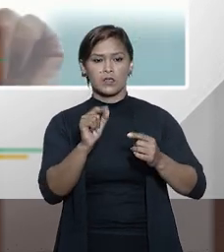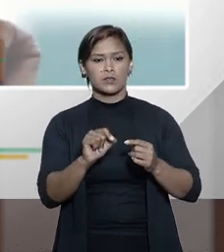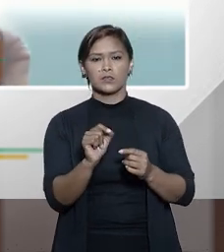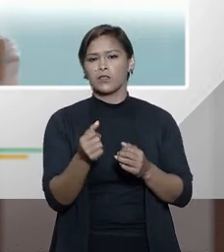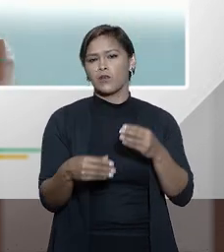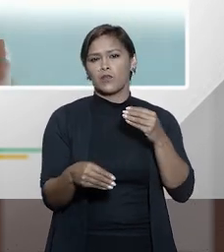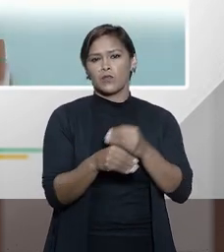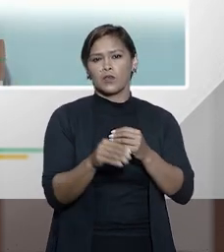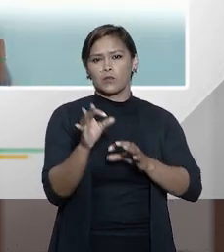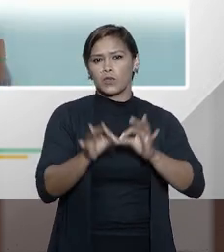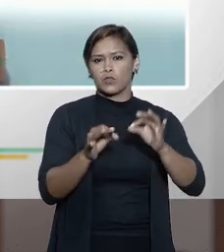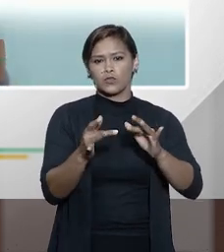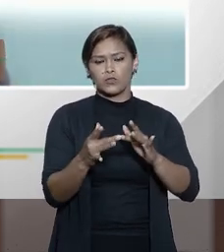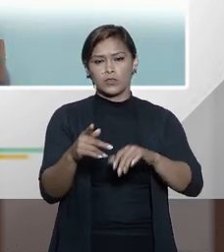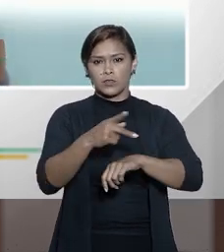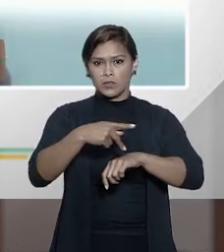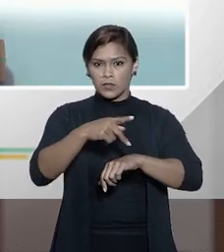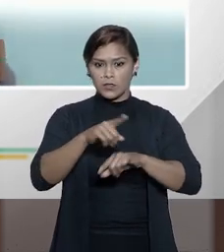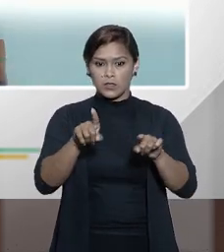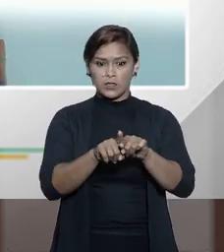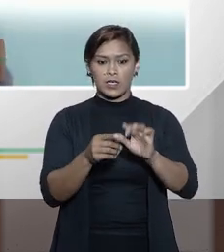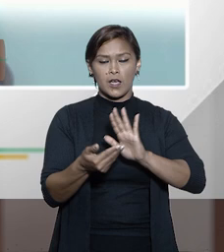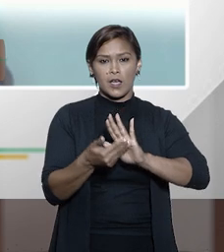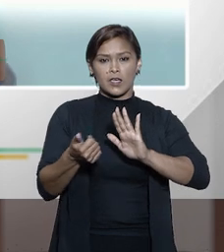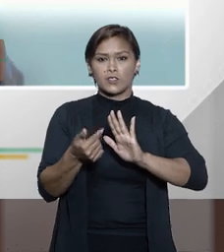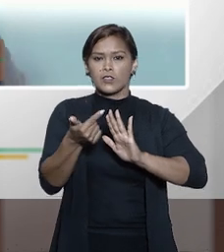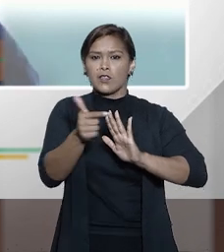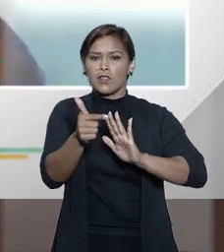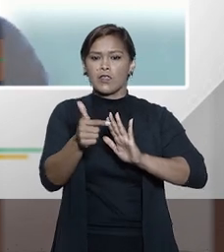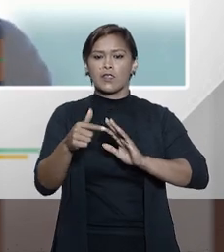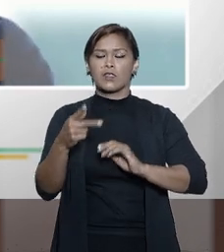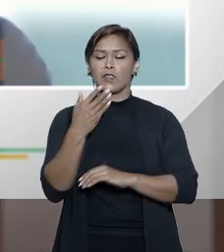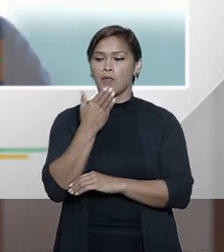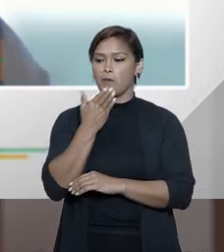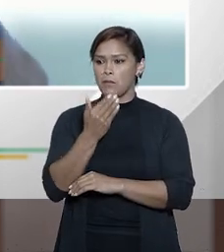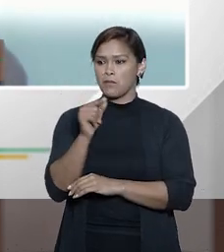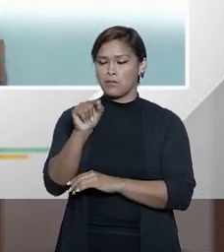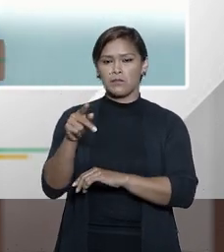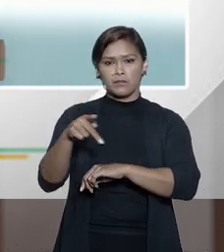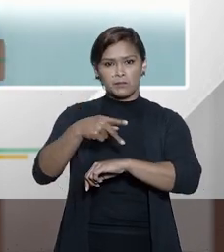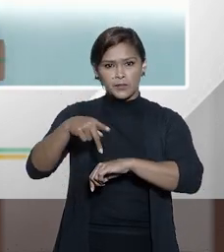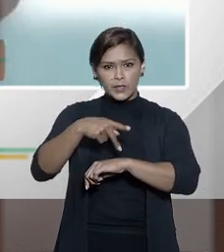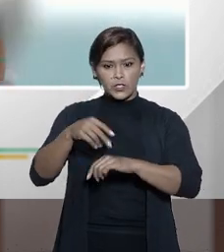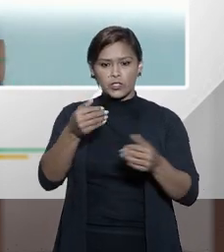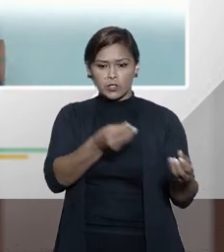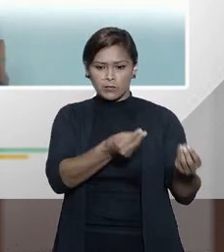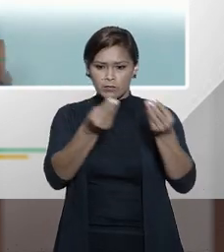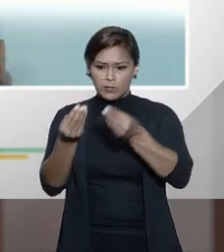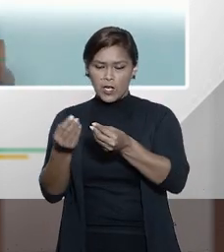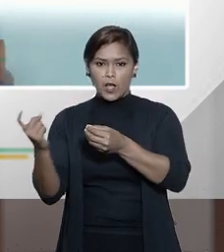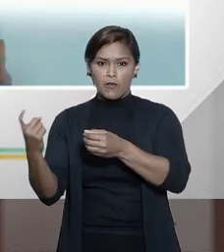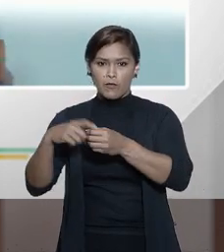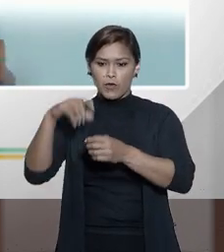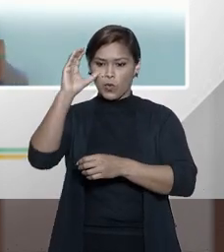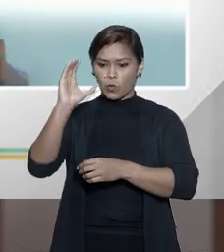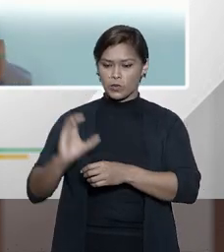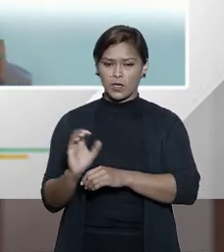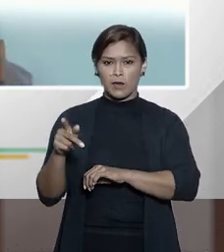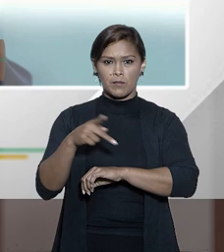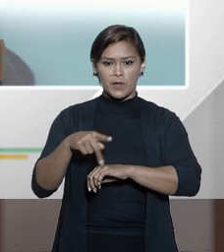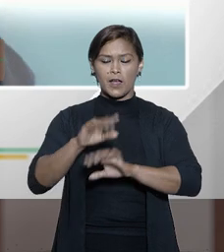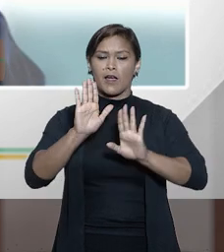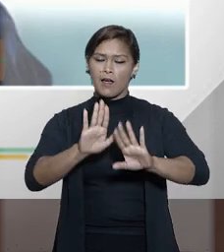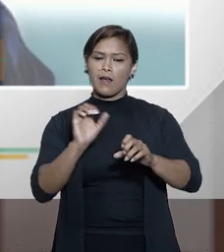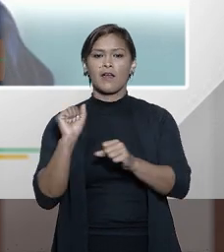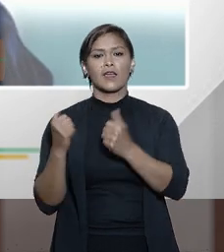não é cooperação jurídica internacional. A extradição, não. Tem um país pedindo para fulano ser extraditado. Ah, bom, então aqui, assim, a